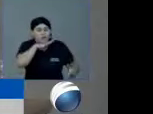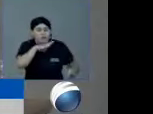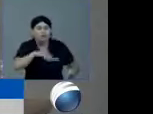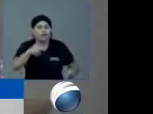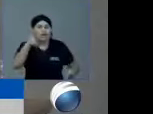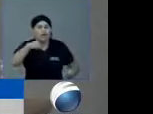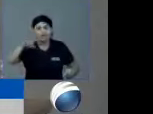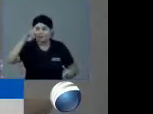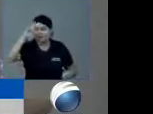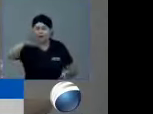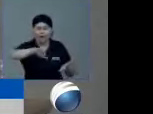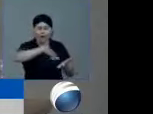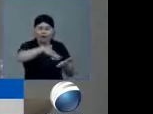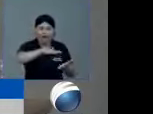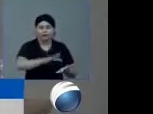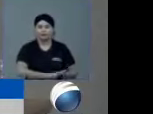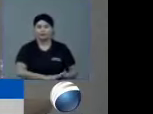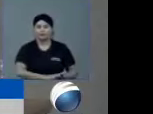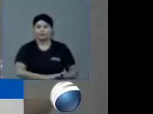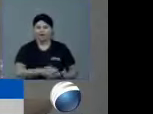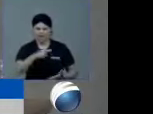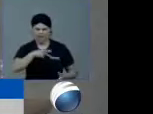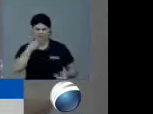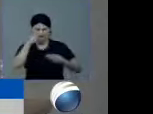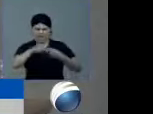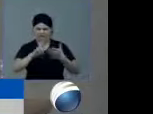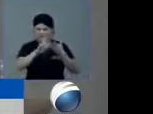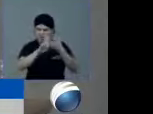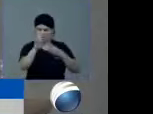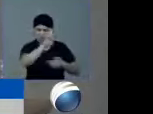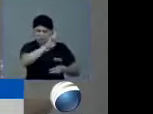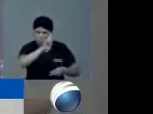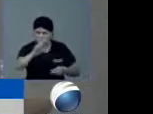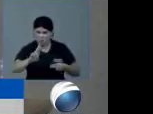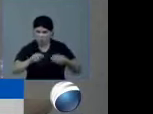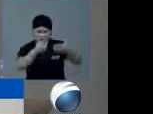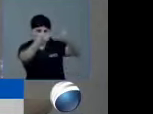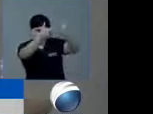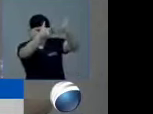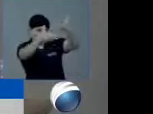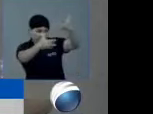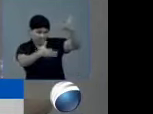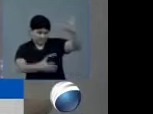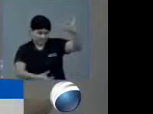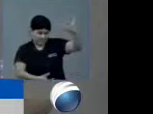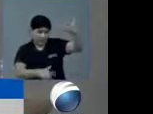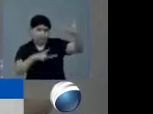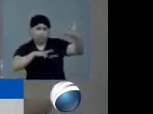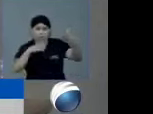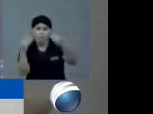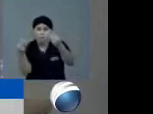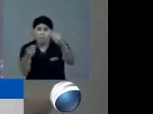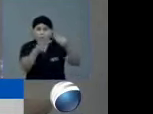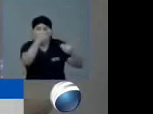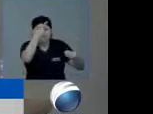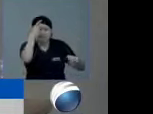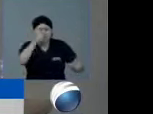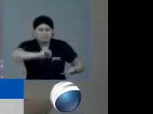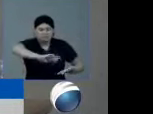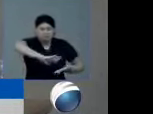Eu não vou citar não, mas eu tenho uma lista grande aqui de pessoas, senhor presidente, que está sendo pisado, está sendo